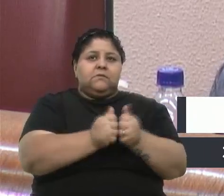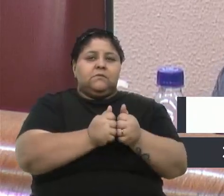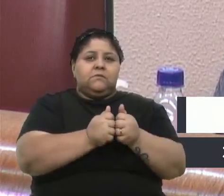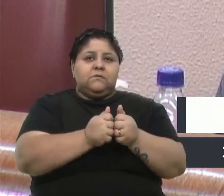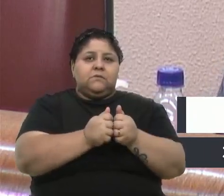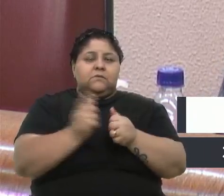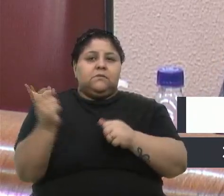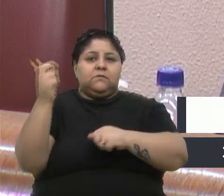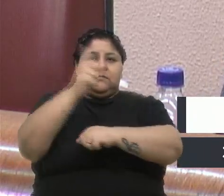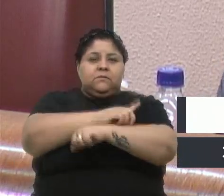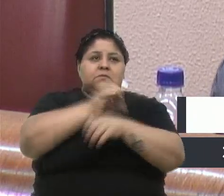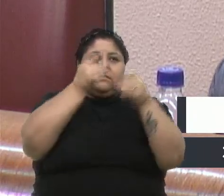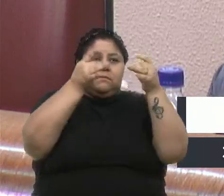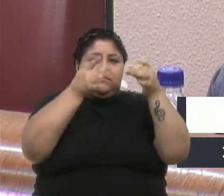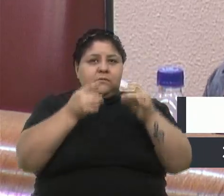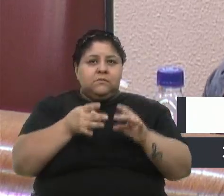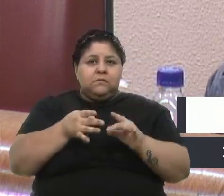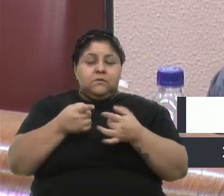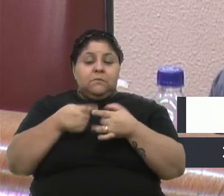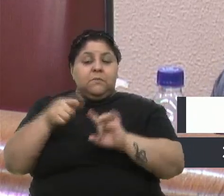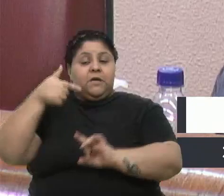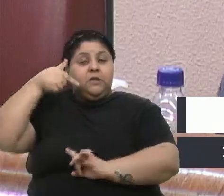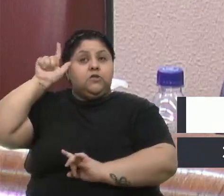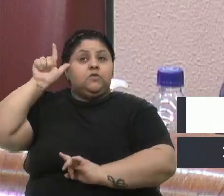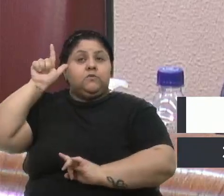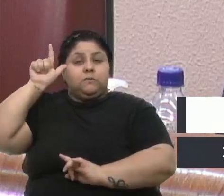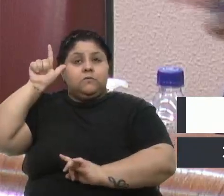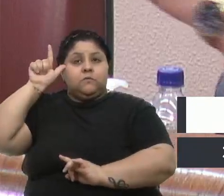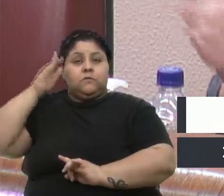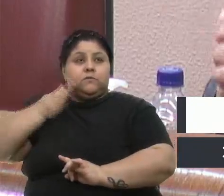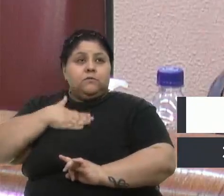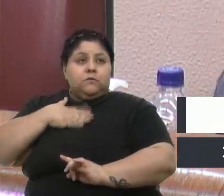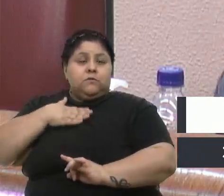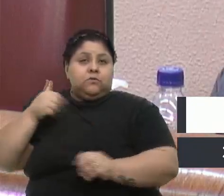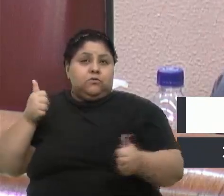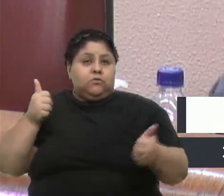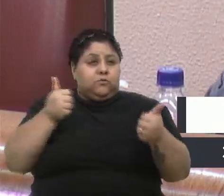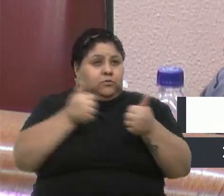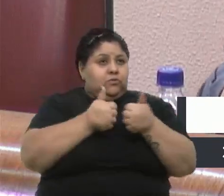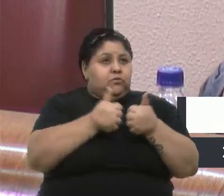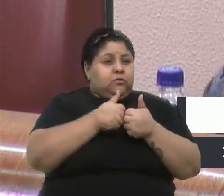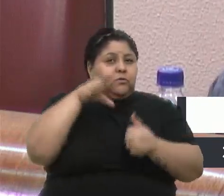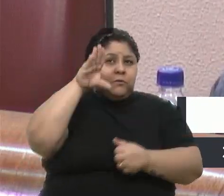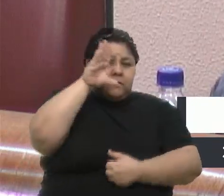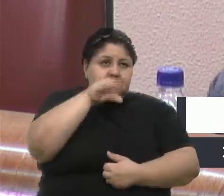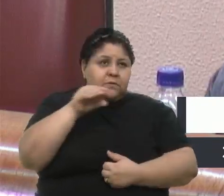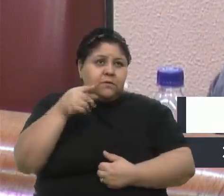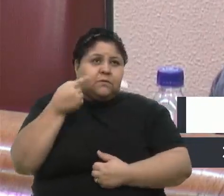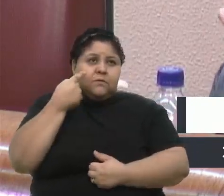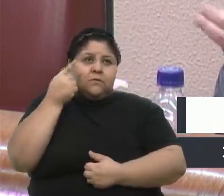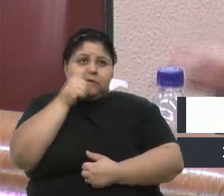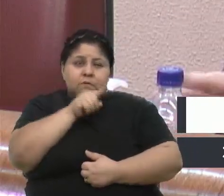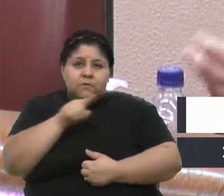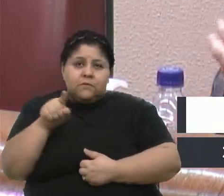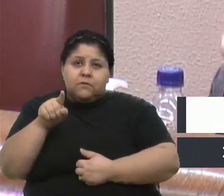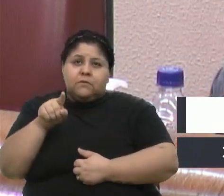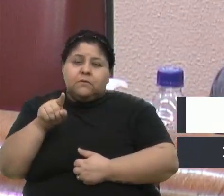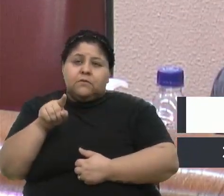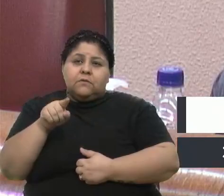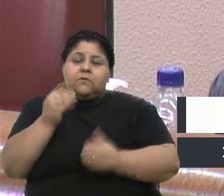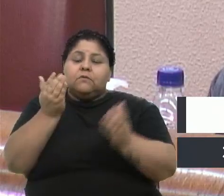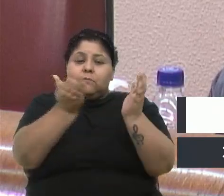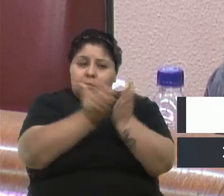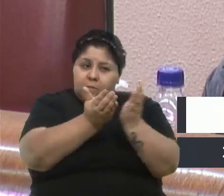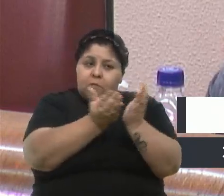dia tão especial acontecer. Mas ontem também, eu ali do ladinho, olhando, a gente viu que eles estudaram, que